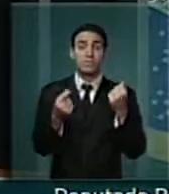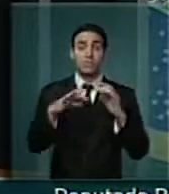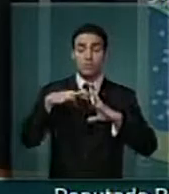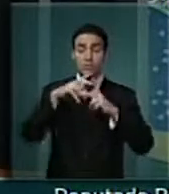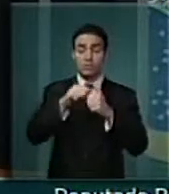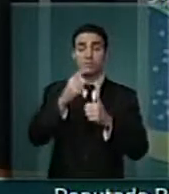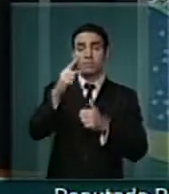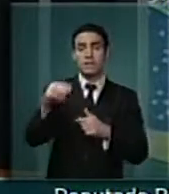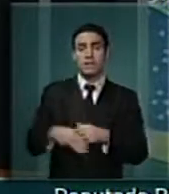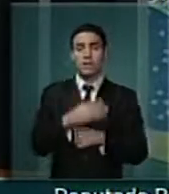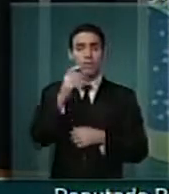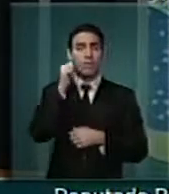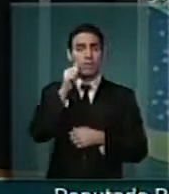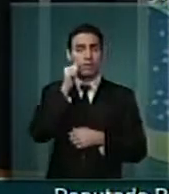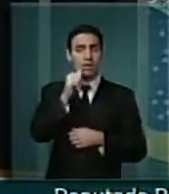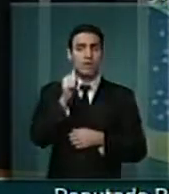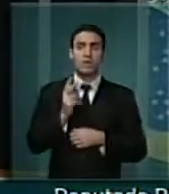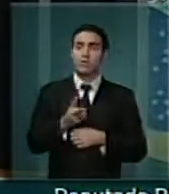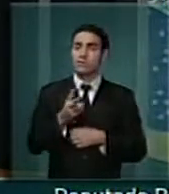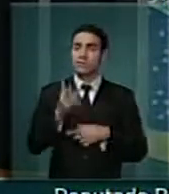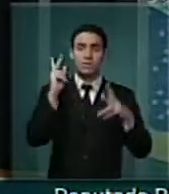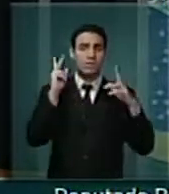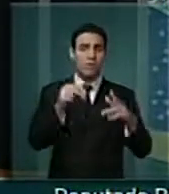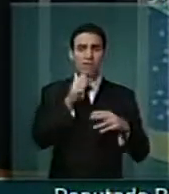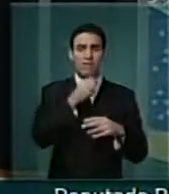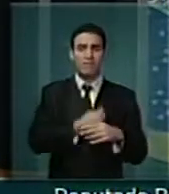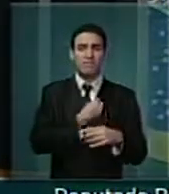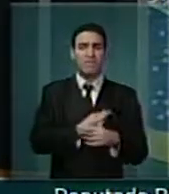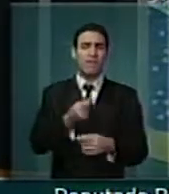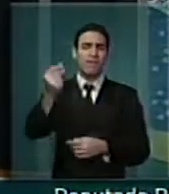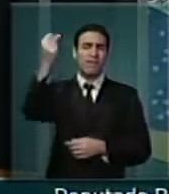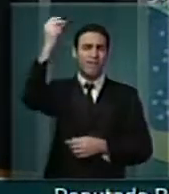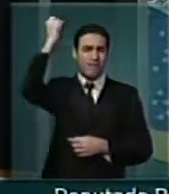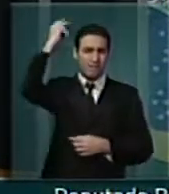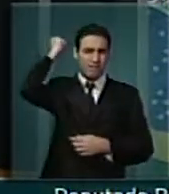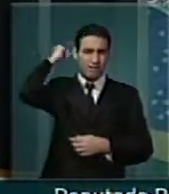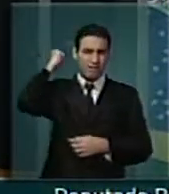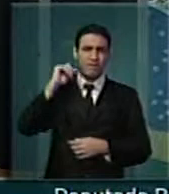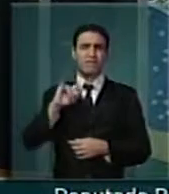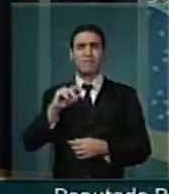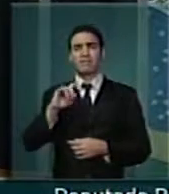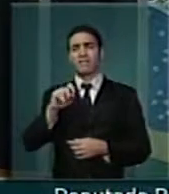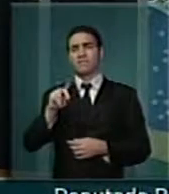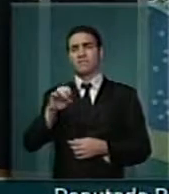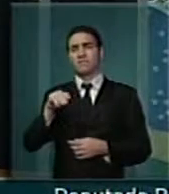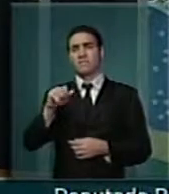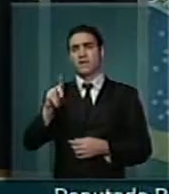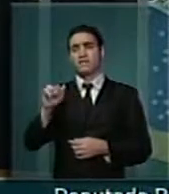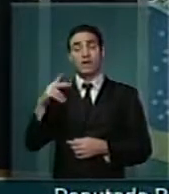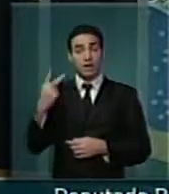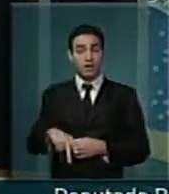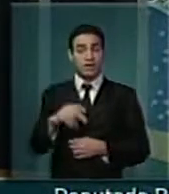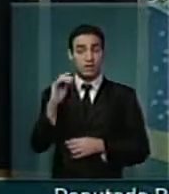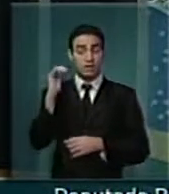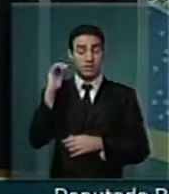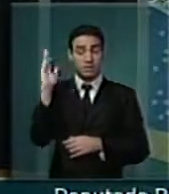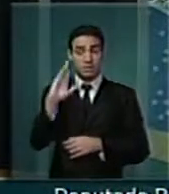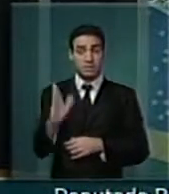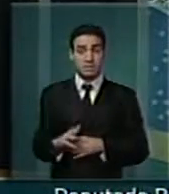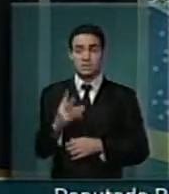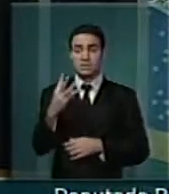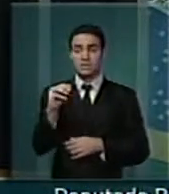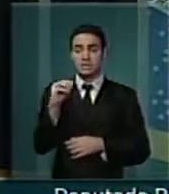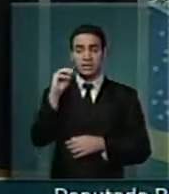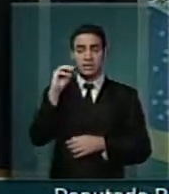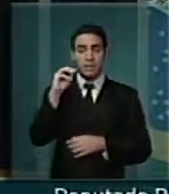de mulheres vivem ainda como na Idade Média. Em nosso país, 30% das brasileiras